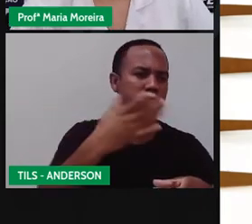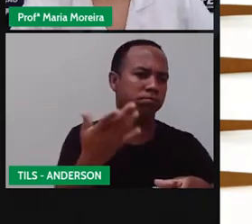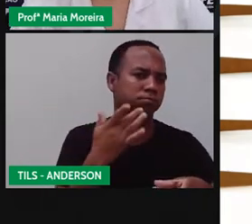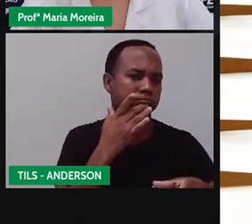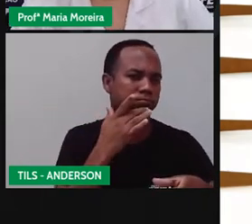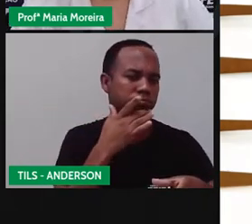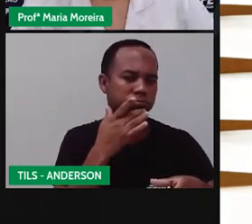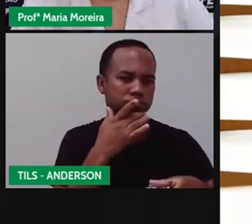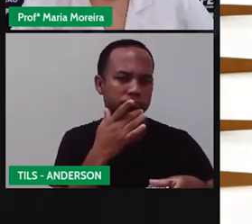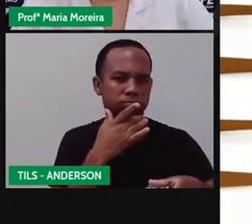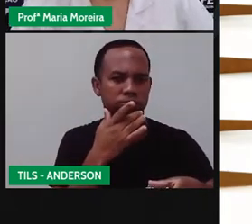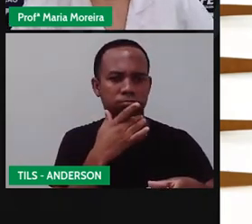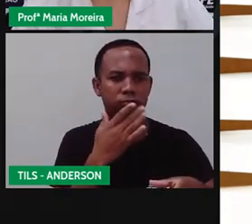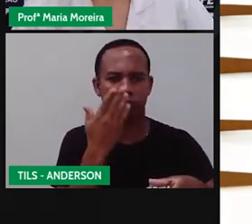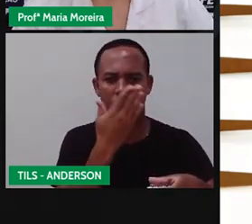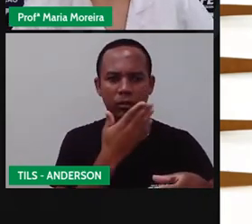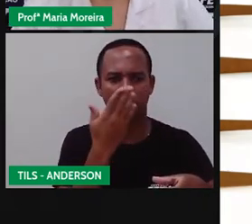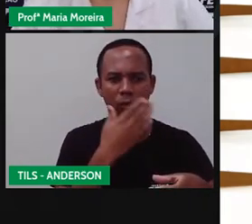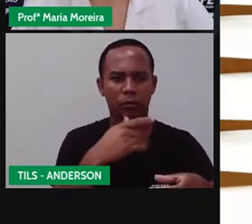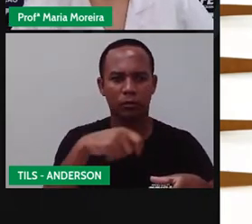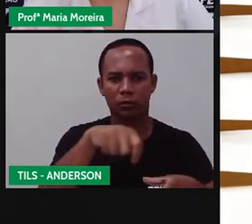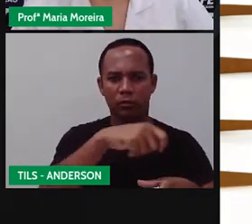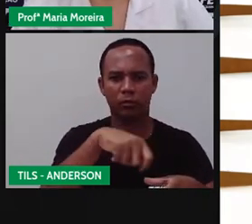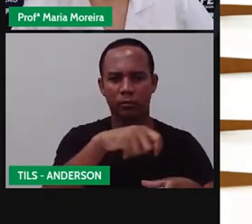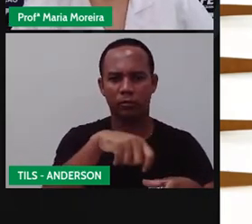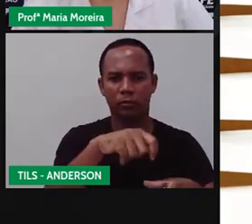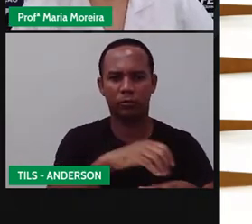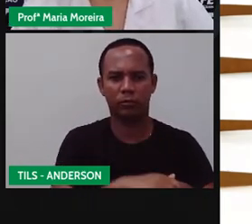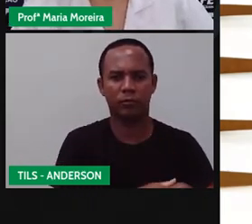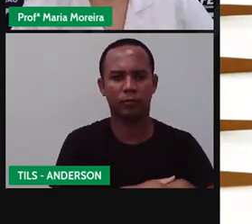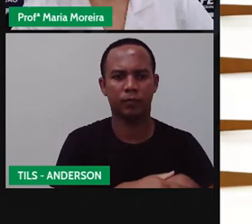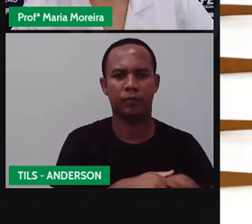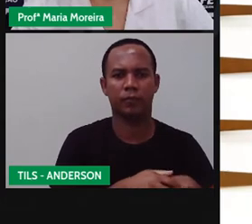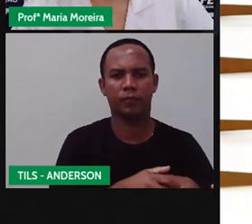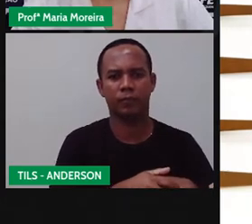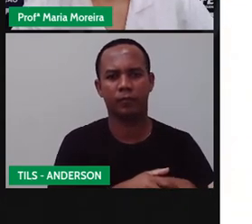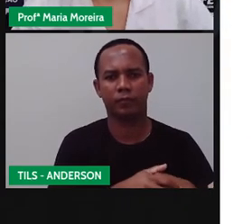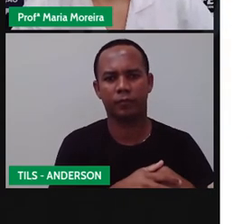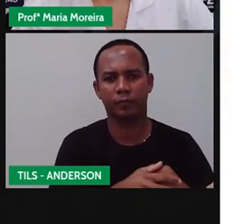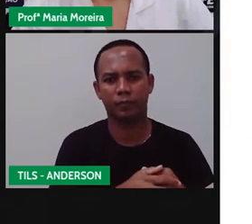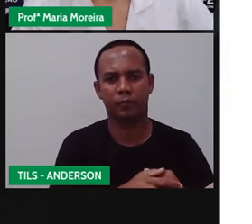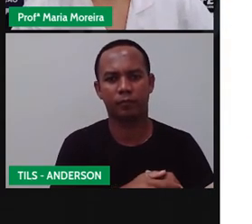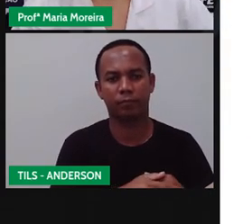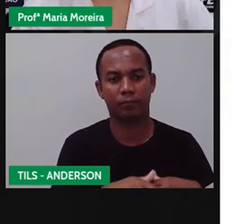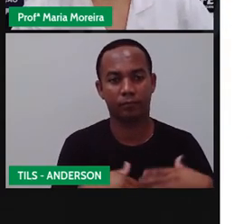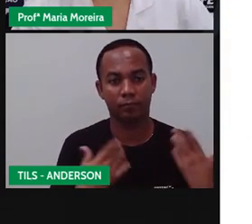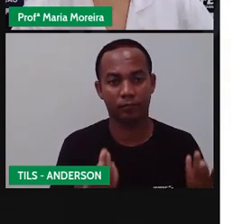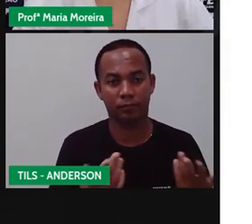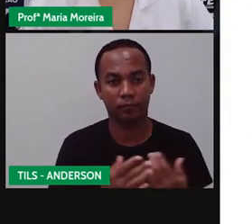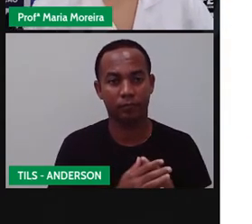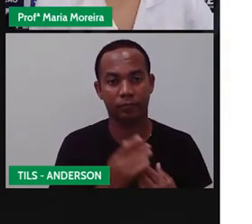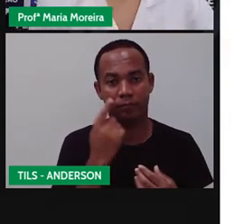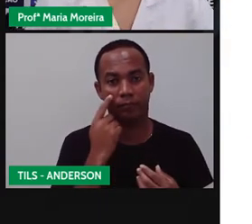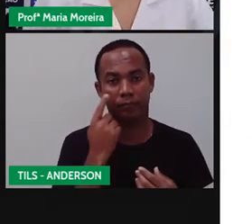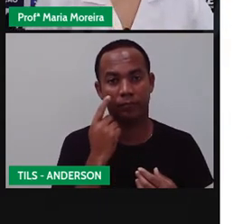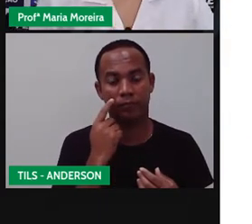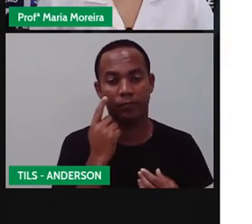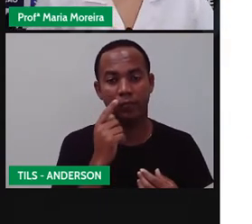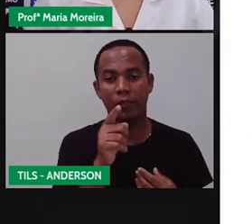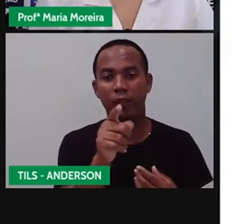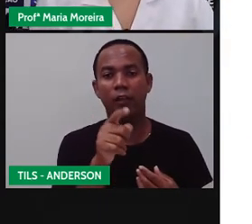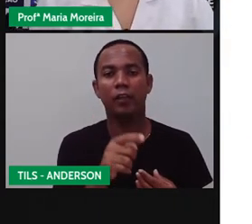doces. Chegamos na parte que eu gosto. Bom, já os temperos